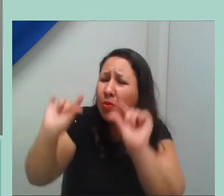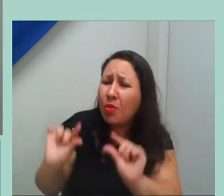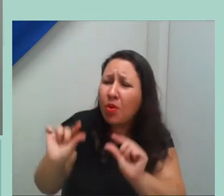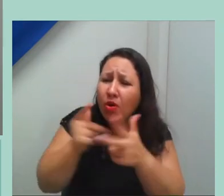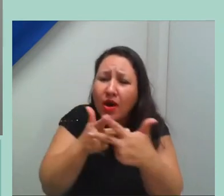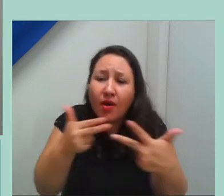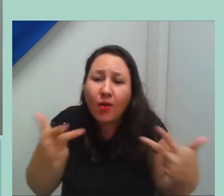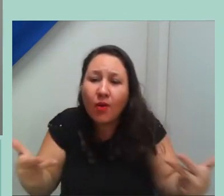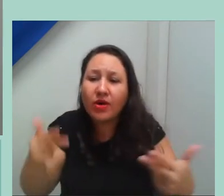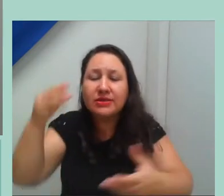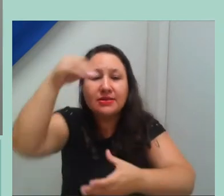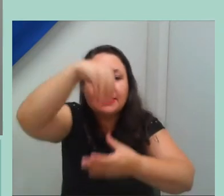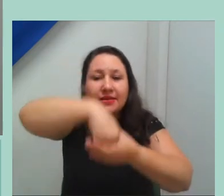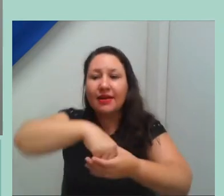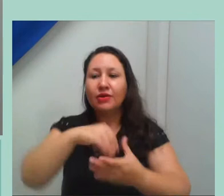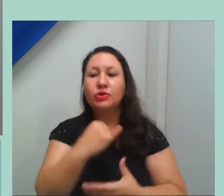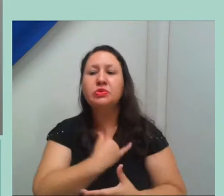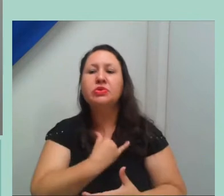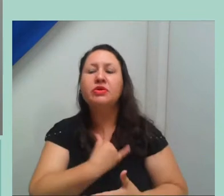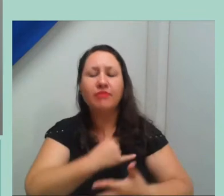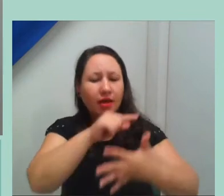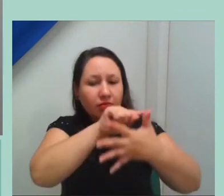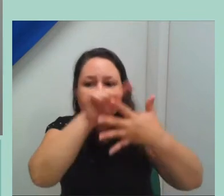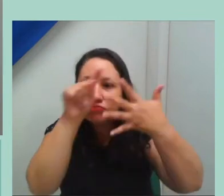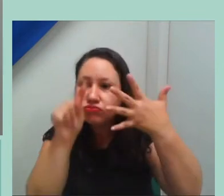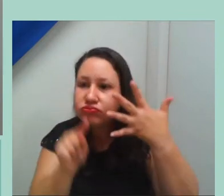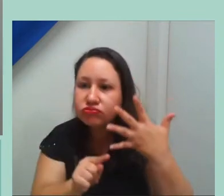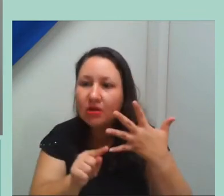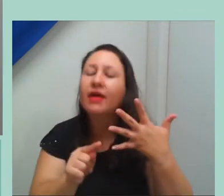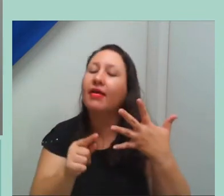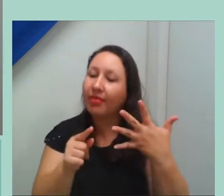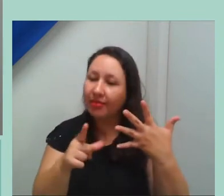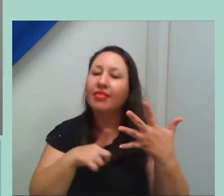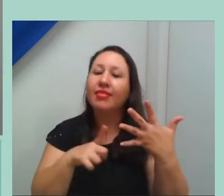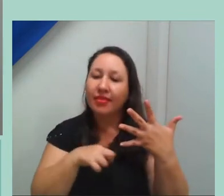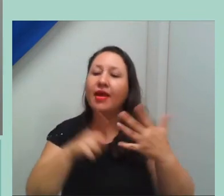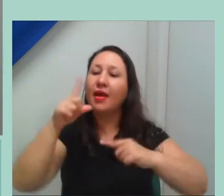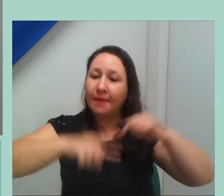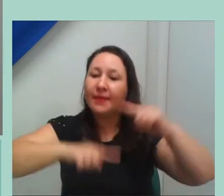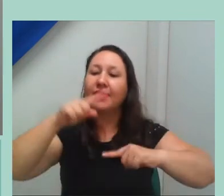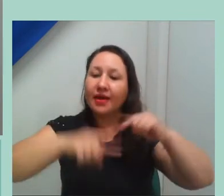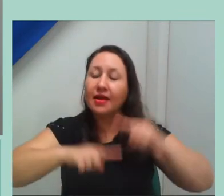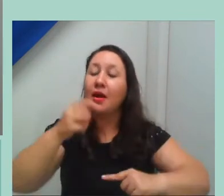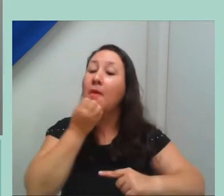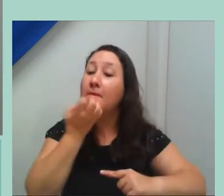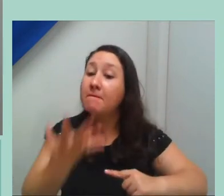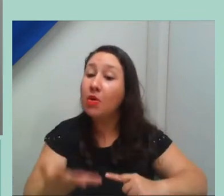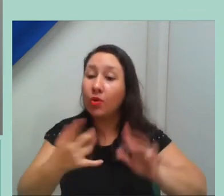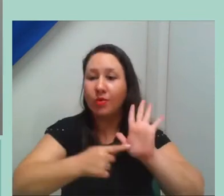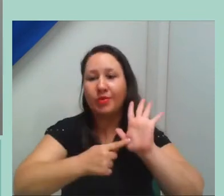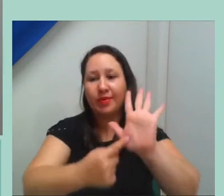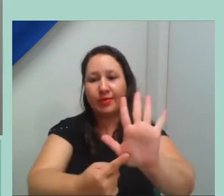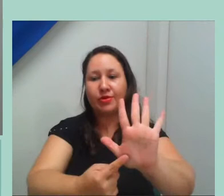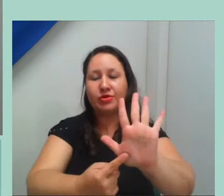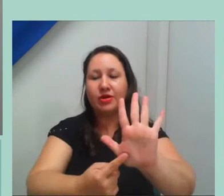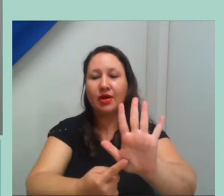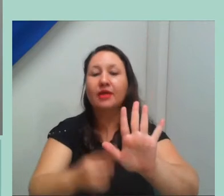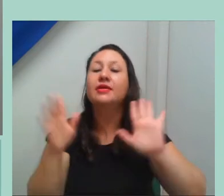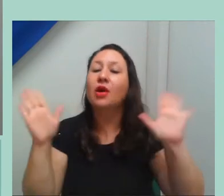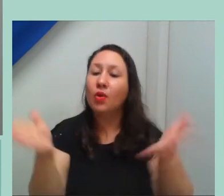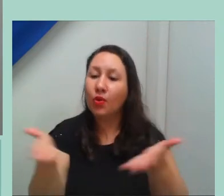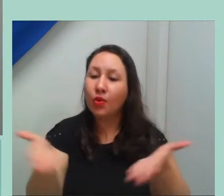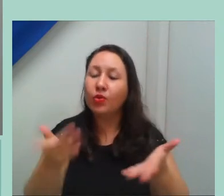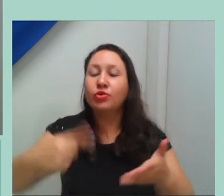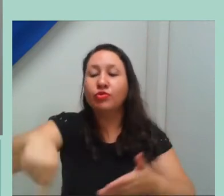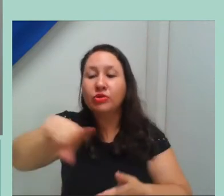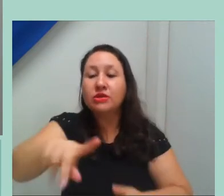e que, de fato, podem impactar, né, a jornada, os processos de ensino, e é importante a gente